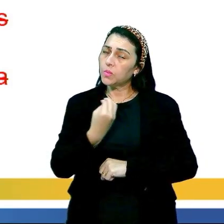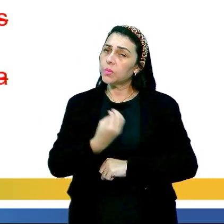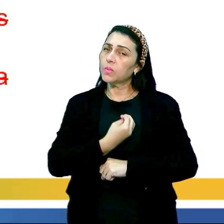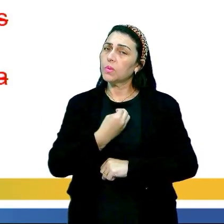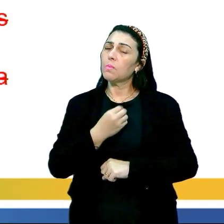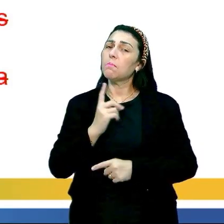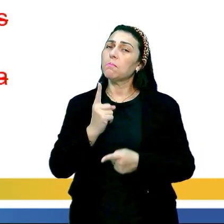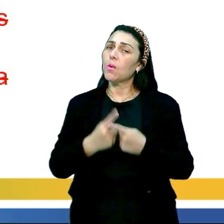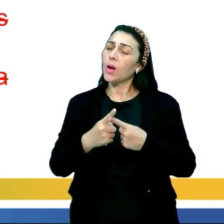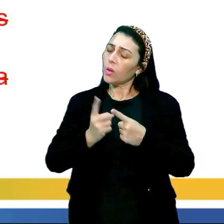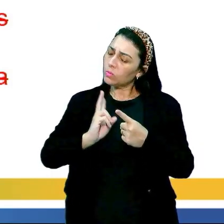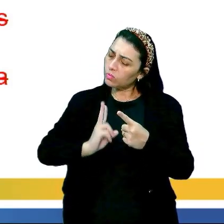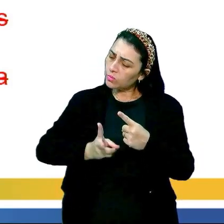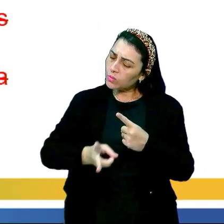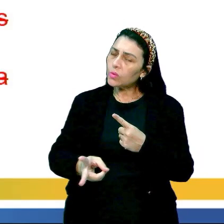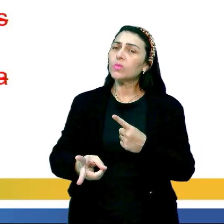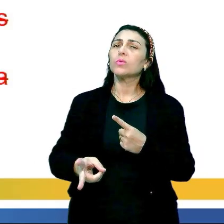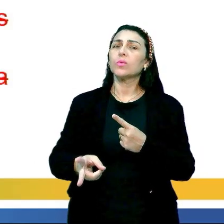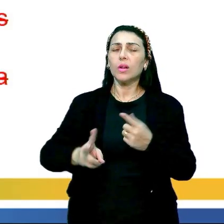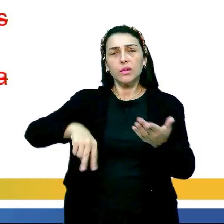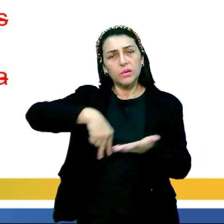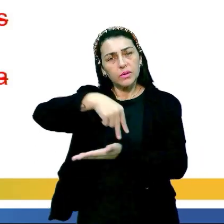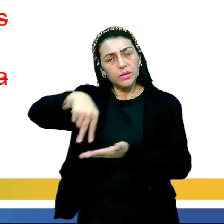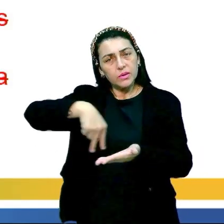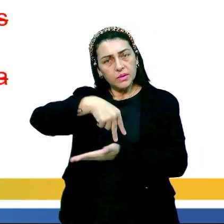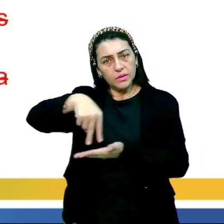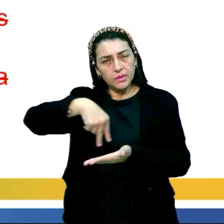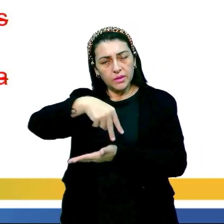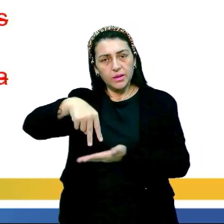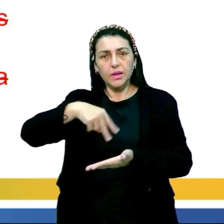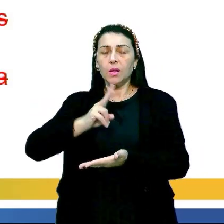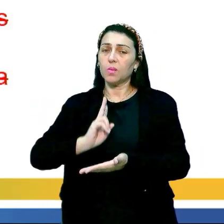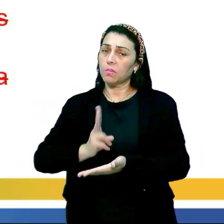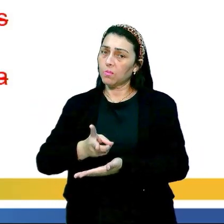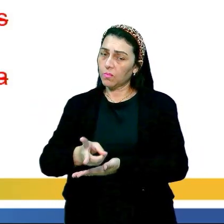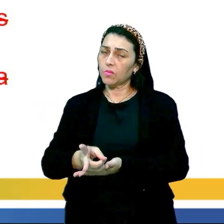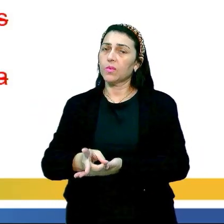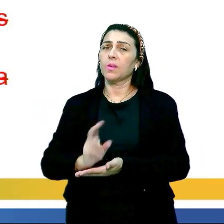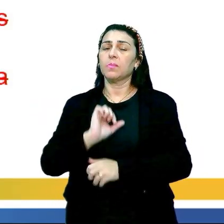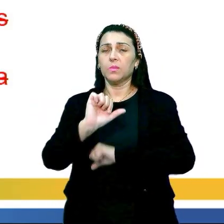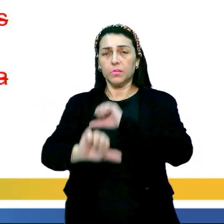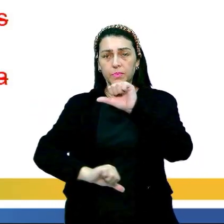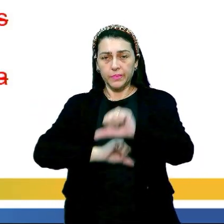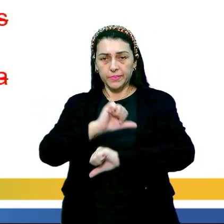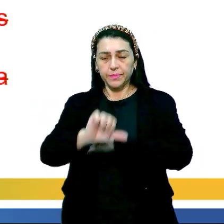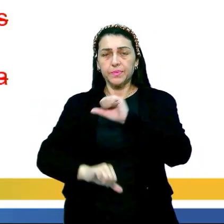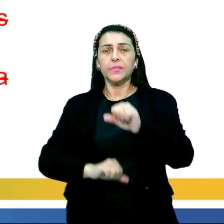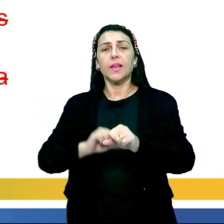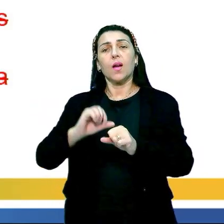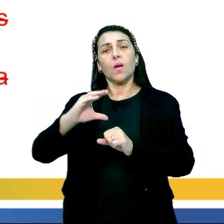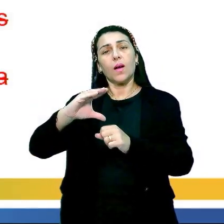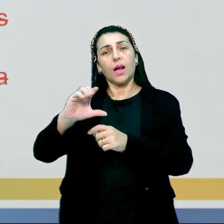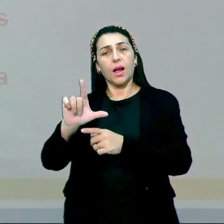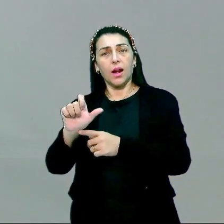Sobreviver por quê? Porque, apesar de ser uma dança suburbana, ela virou uma dança clássica, mas sem